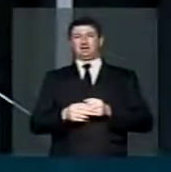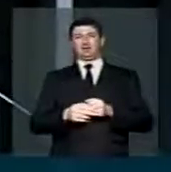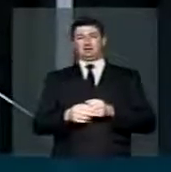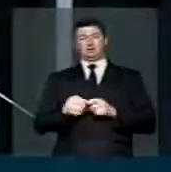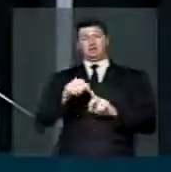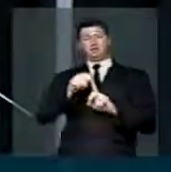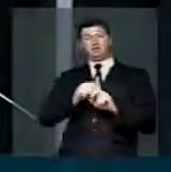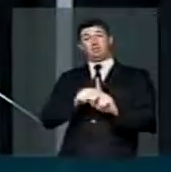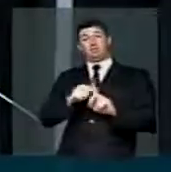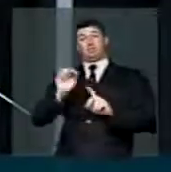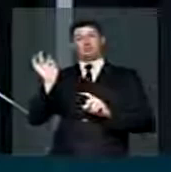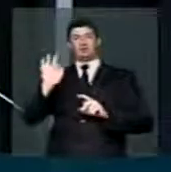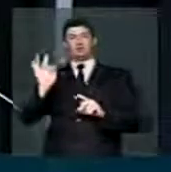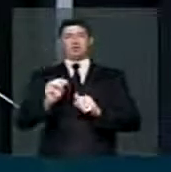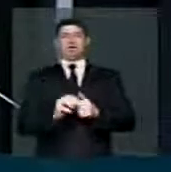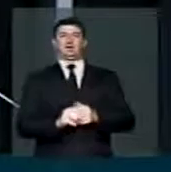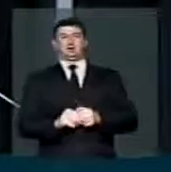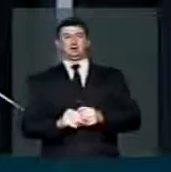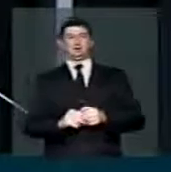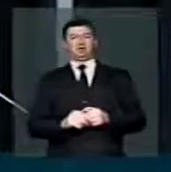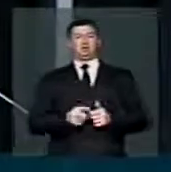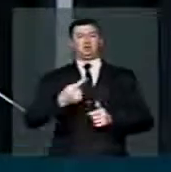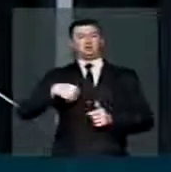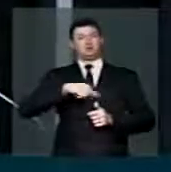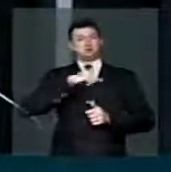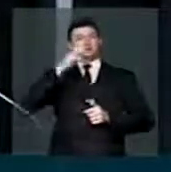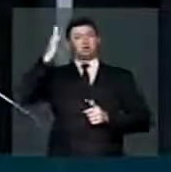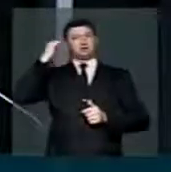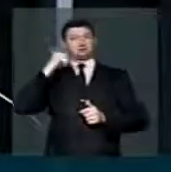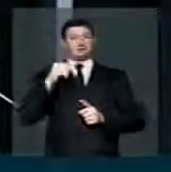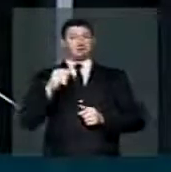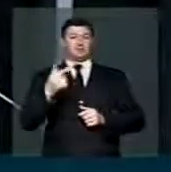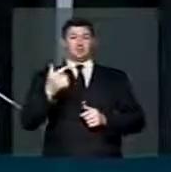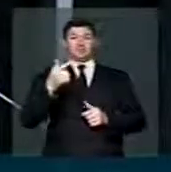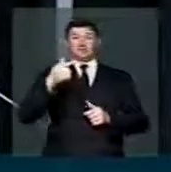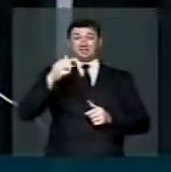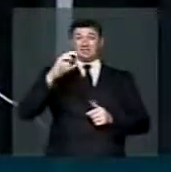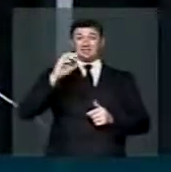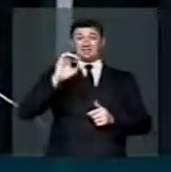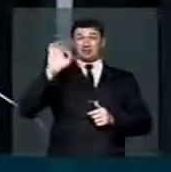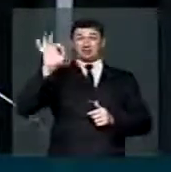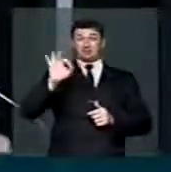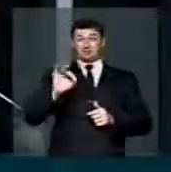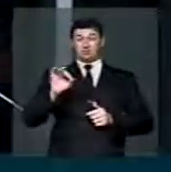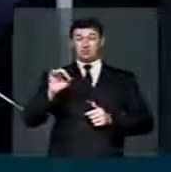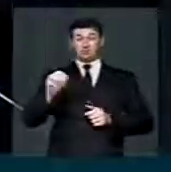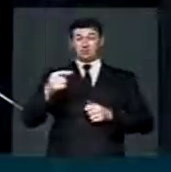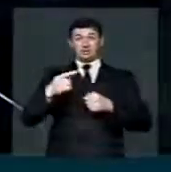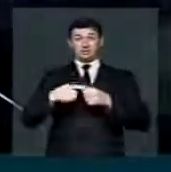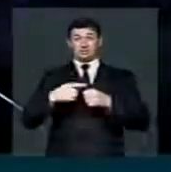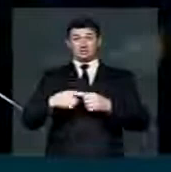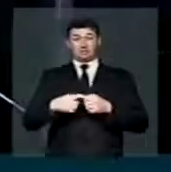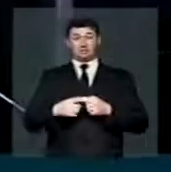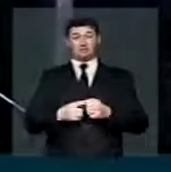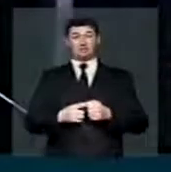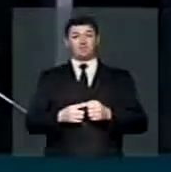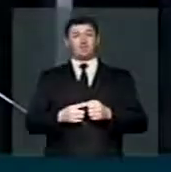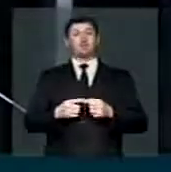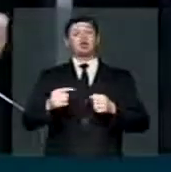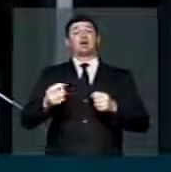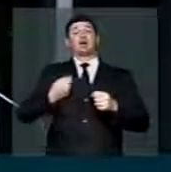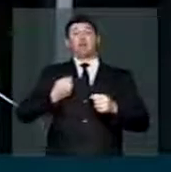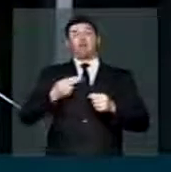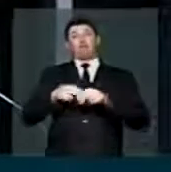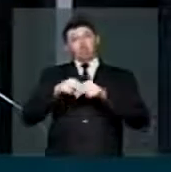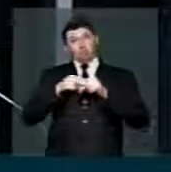no mês de fevereiro. E nós sabemos que 70% dos municípios, sob brief e sob o FPM.